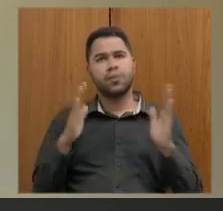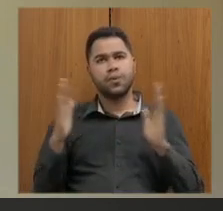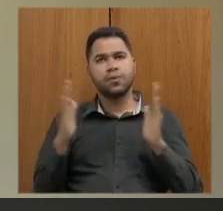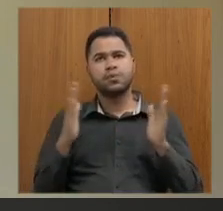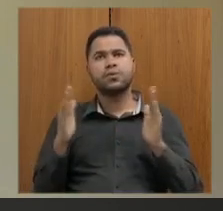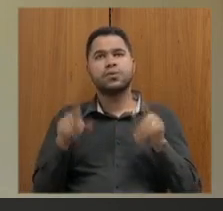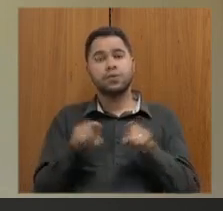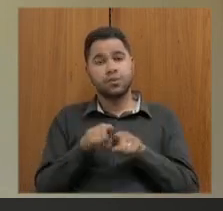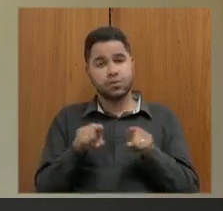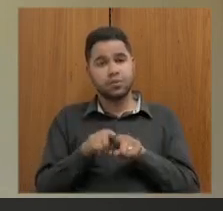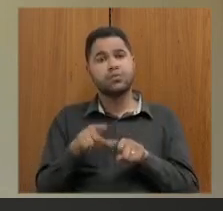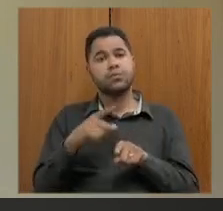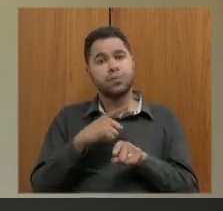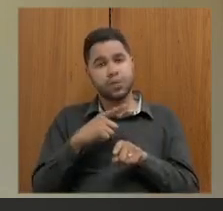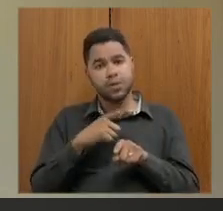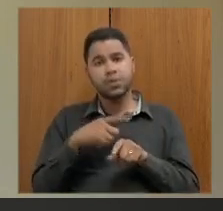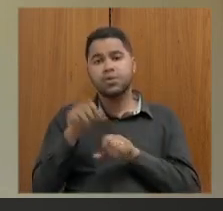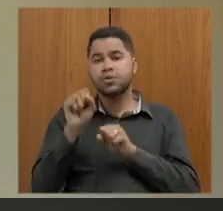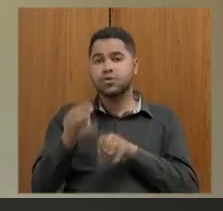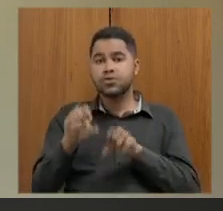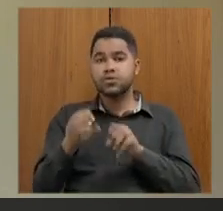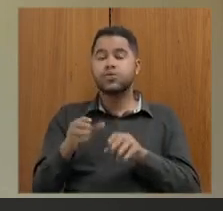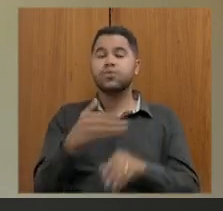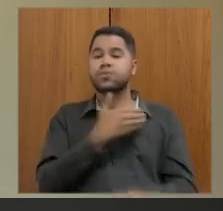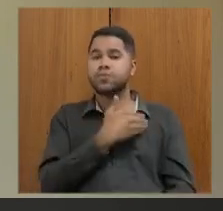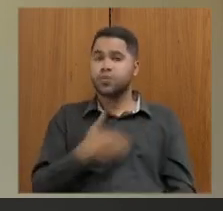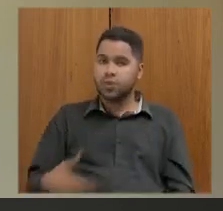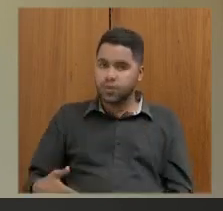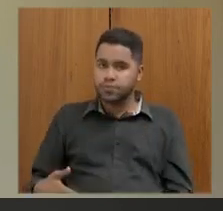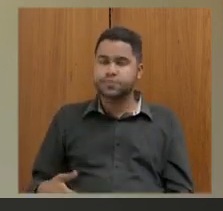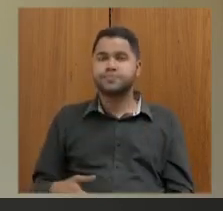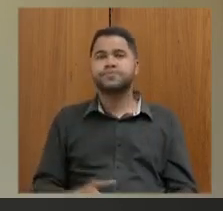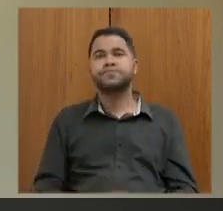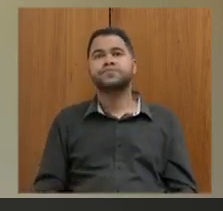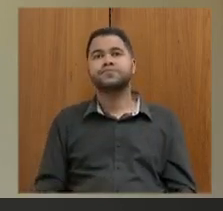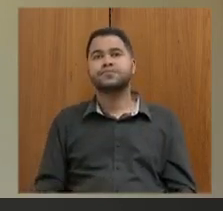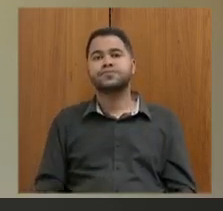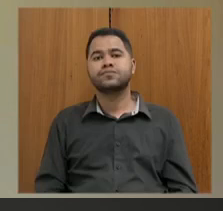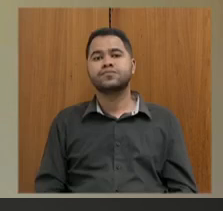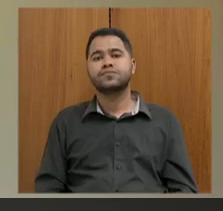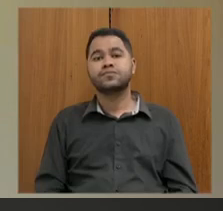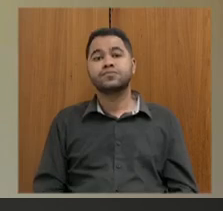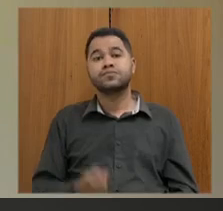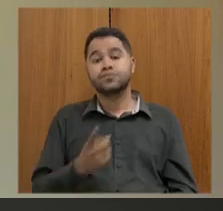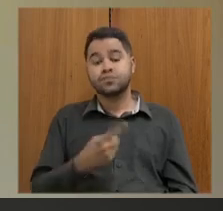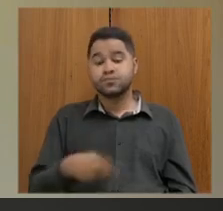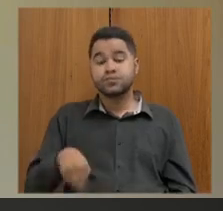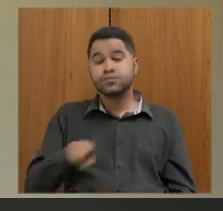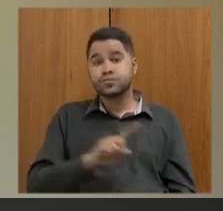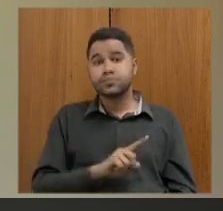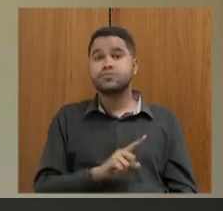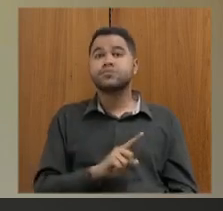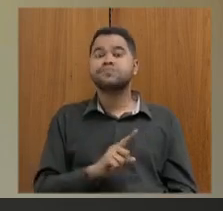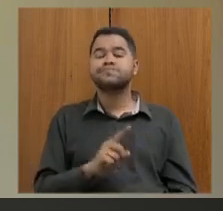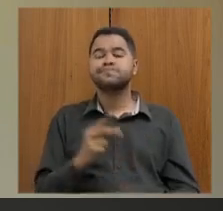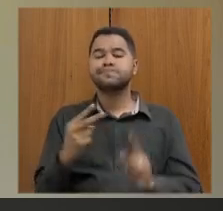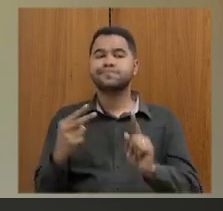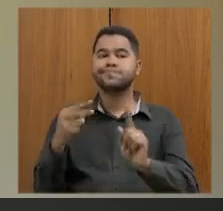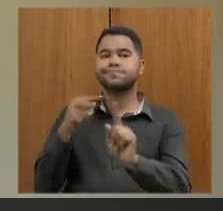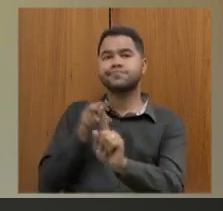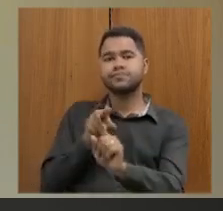que eu tenho com a educação pública e que nós temos que ter o nosso olhar